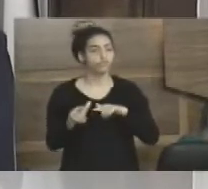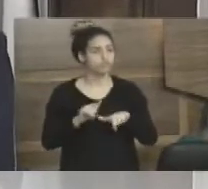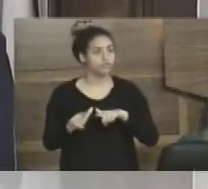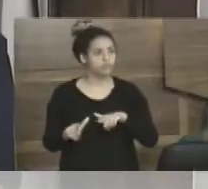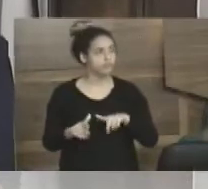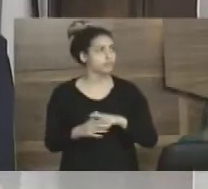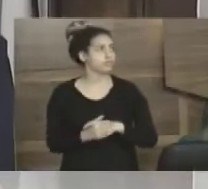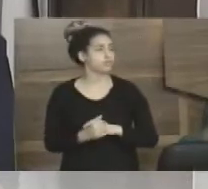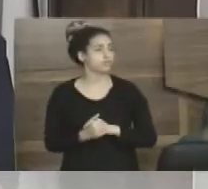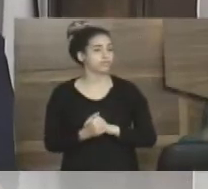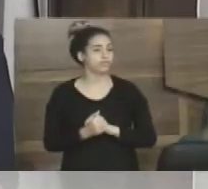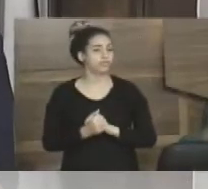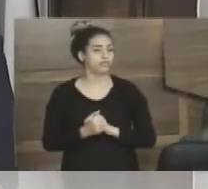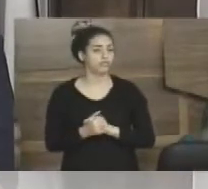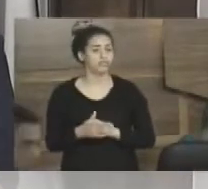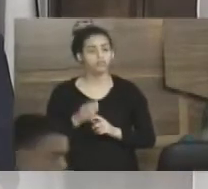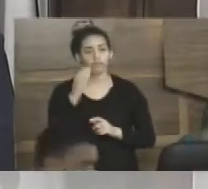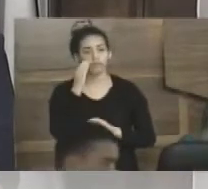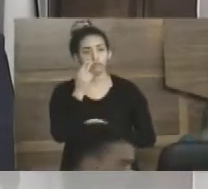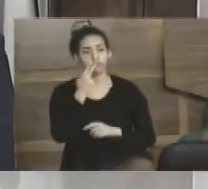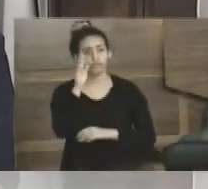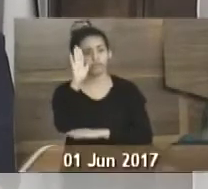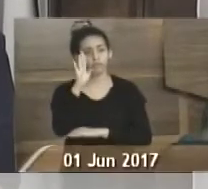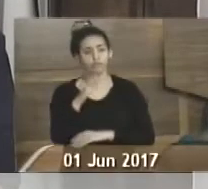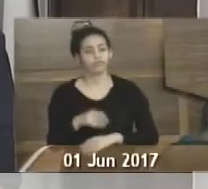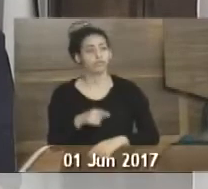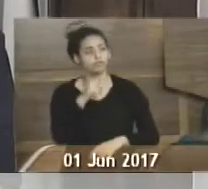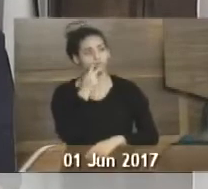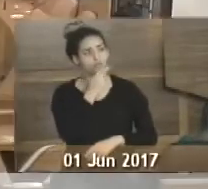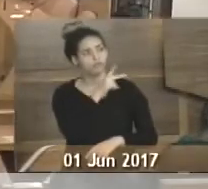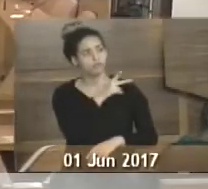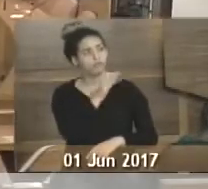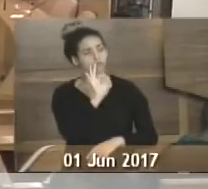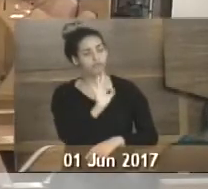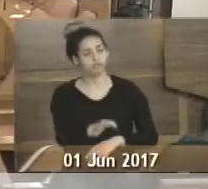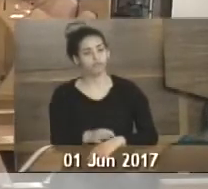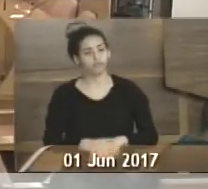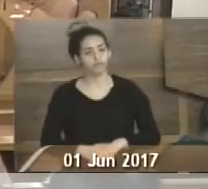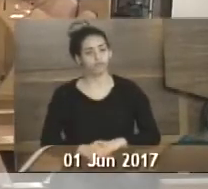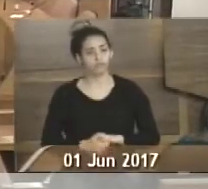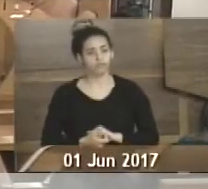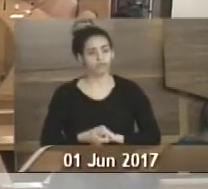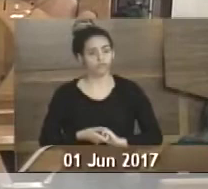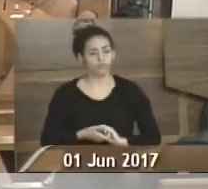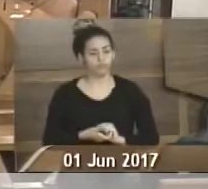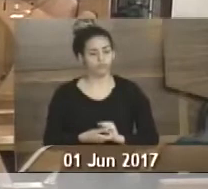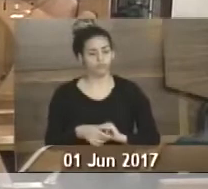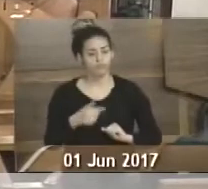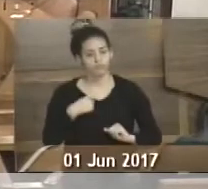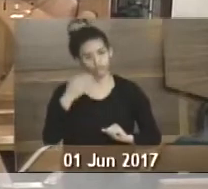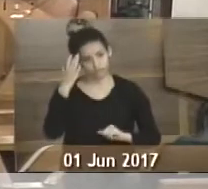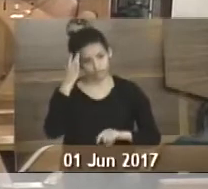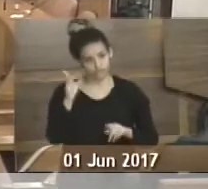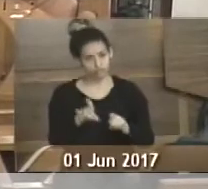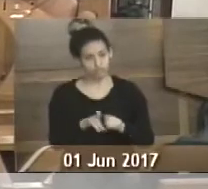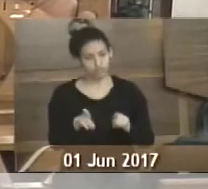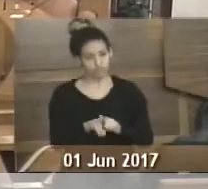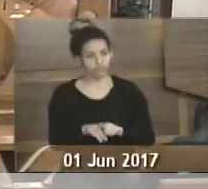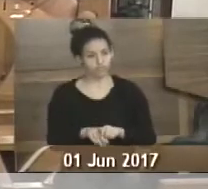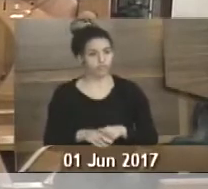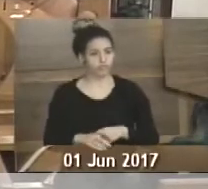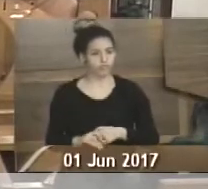não estava o outro. Pois não, Canindé. Eu, você tocou num ponto aí muito importante, que eu acho também que